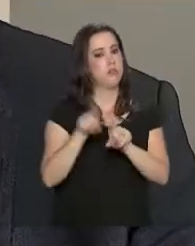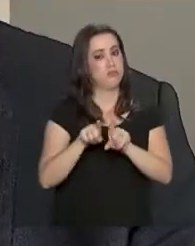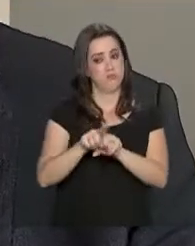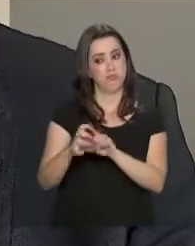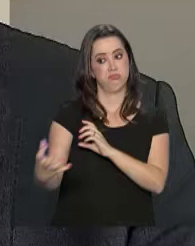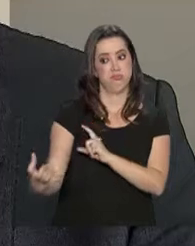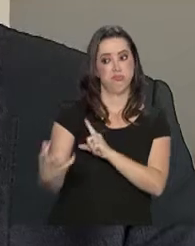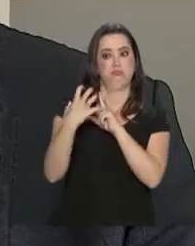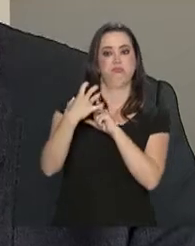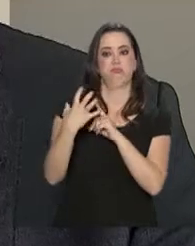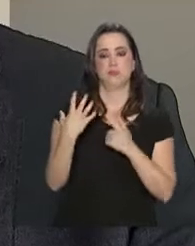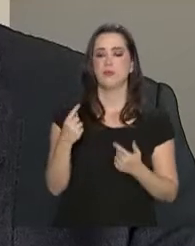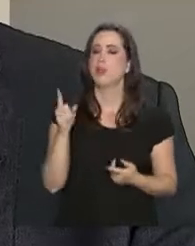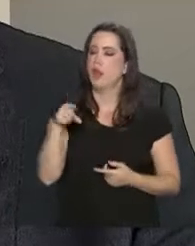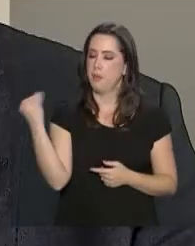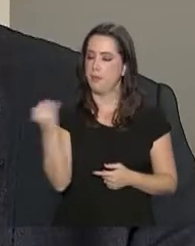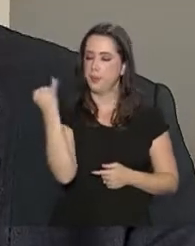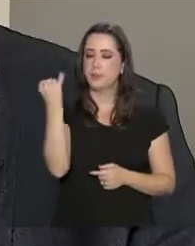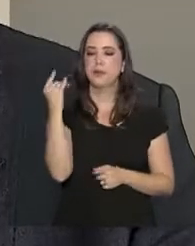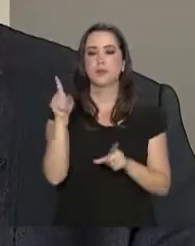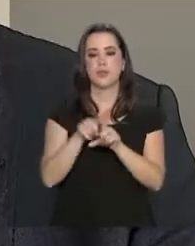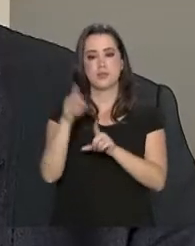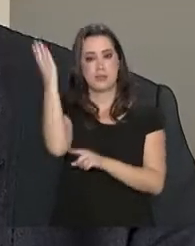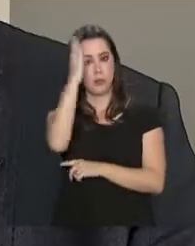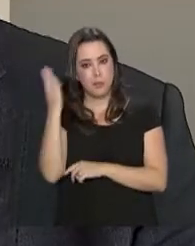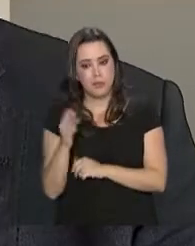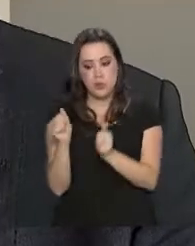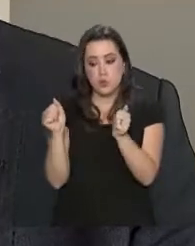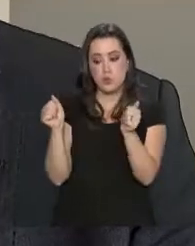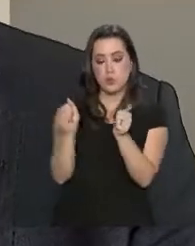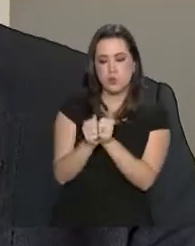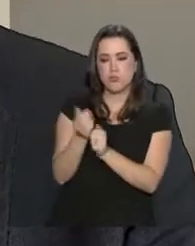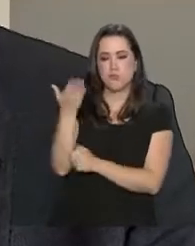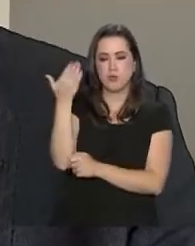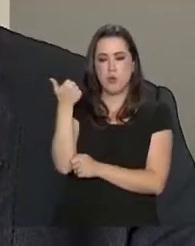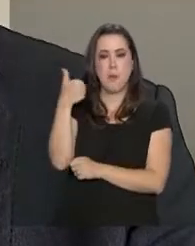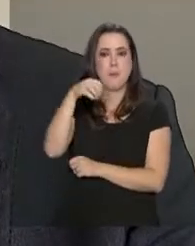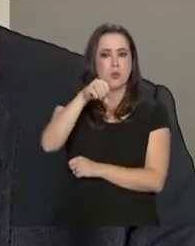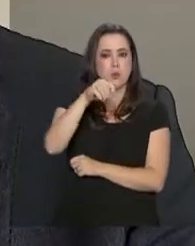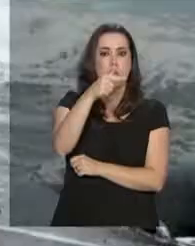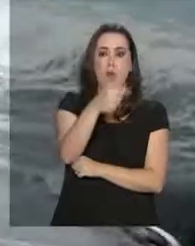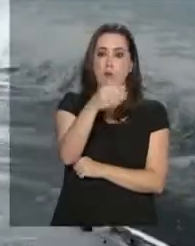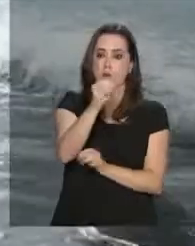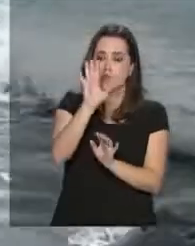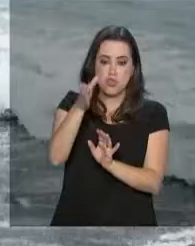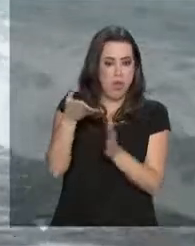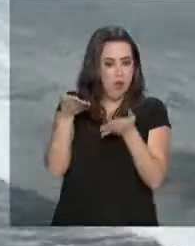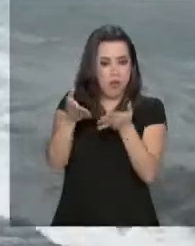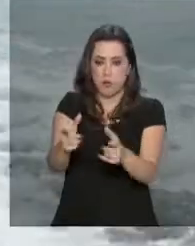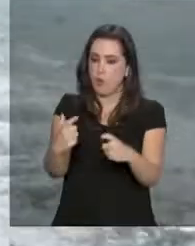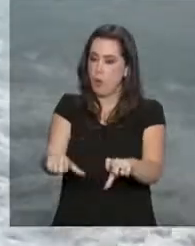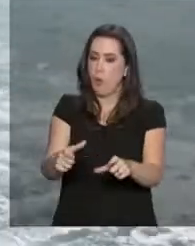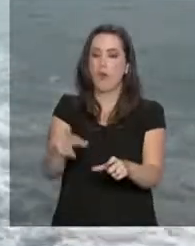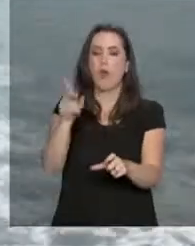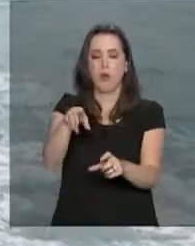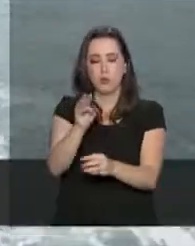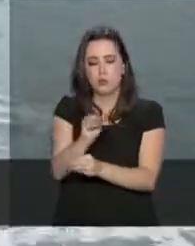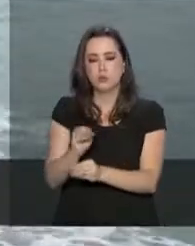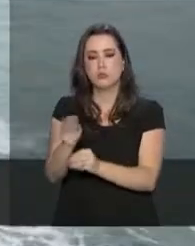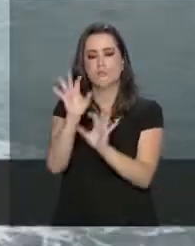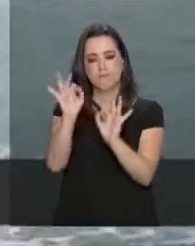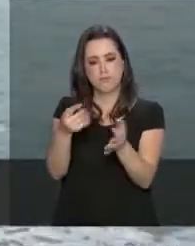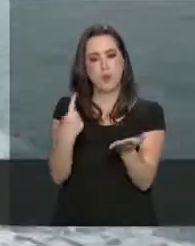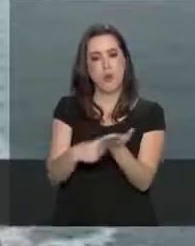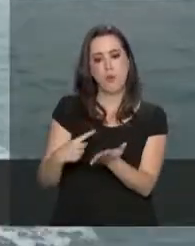realmente essencial que o programa Antártico brasileiro, que desde a década de 70 está estabelecido, seja realmente parte